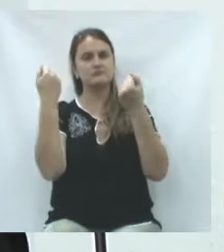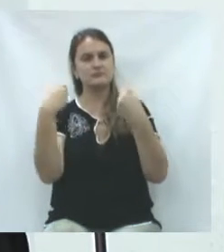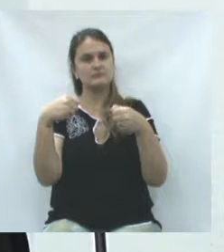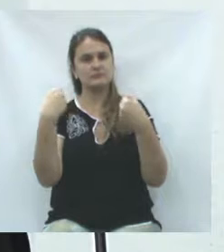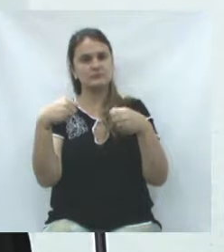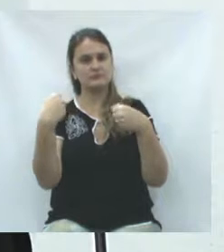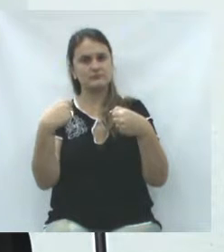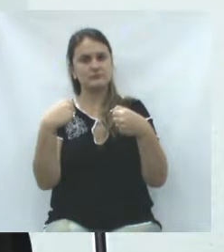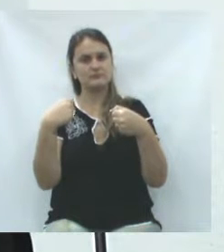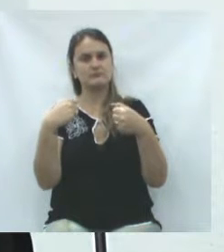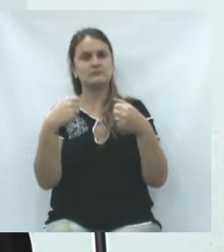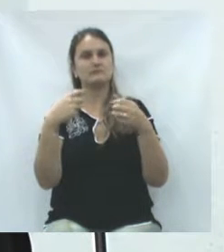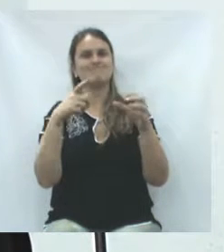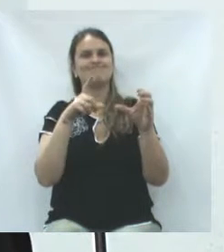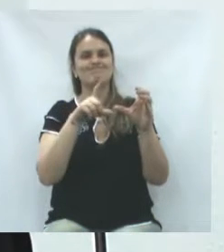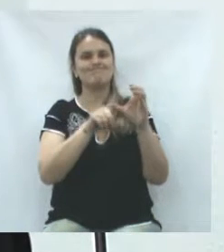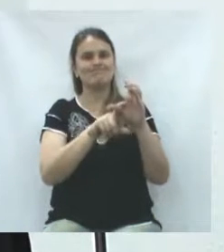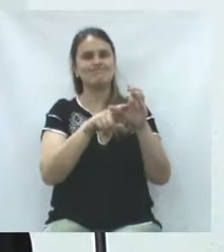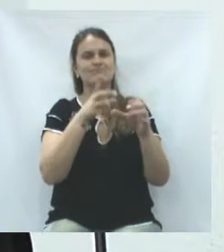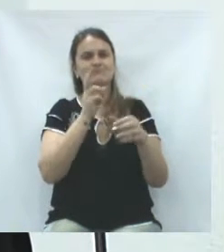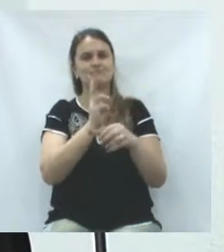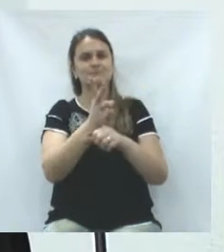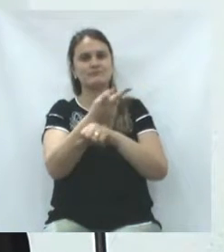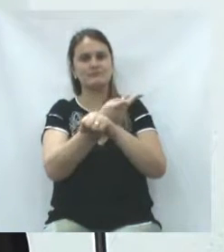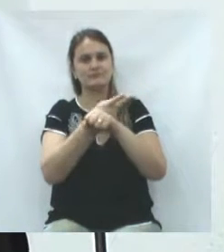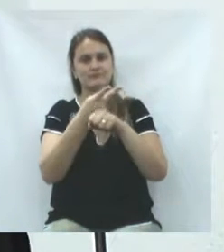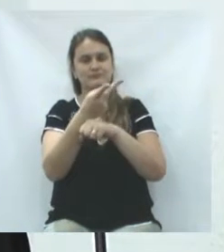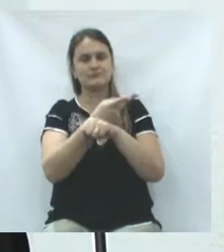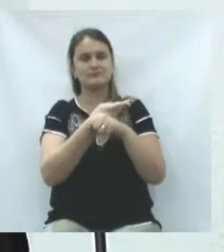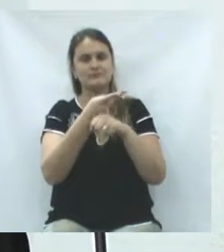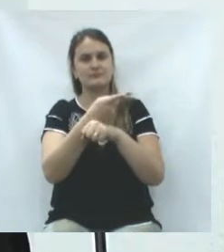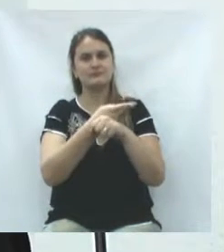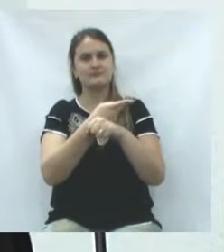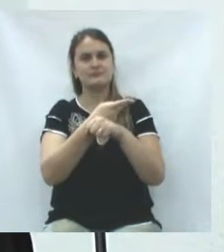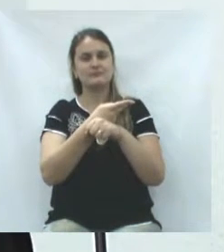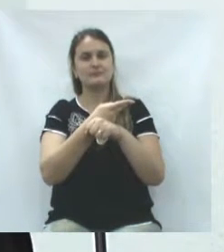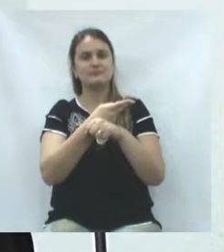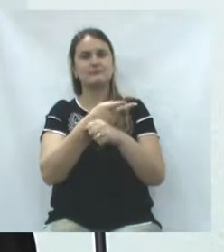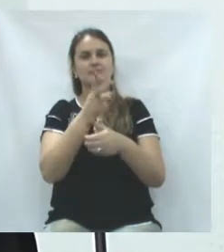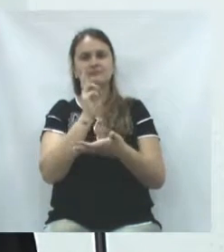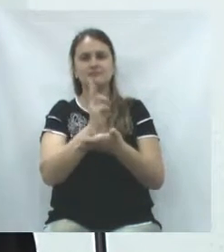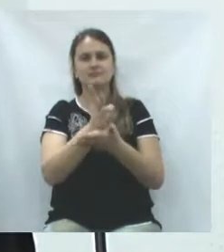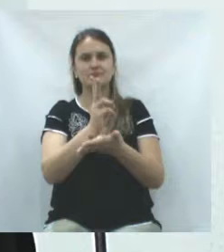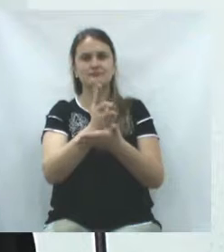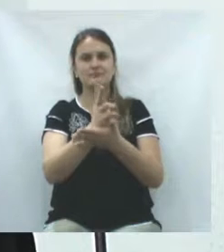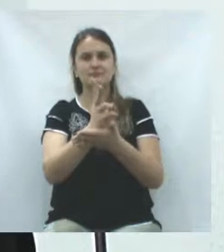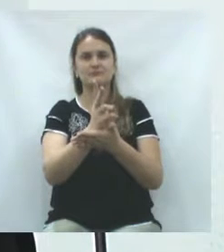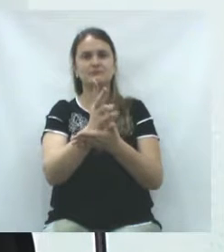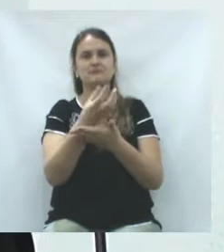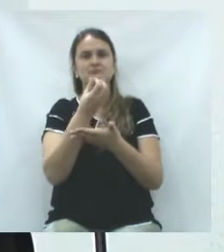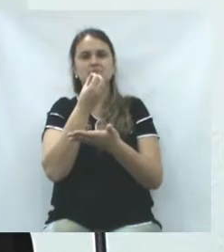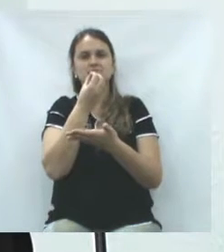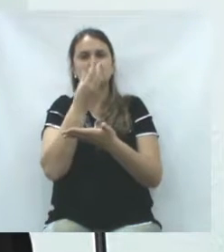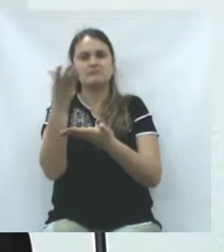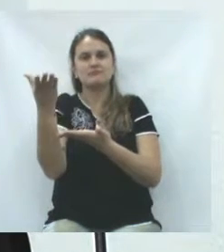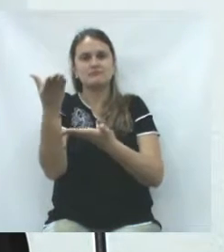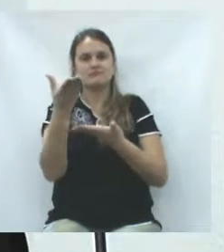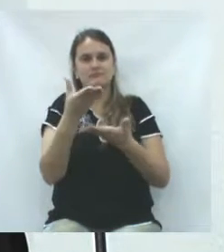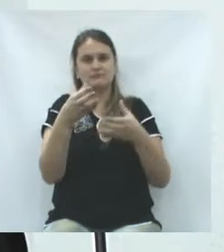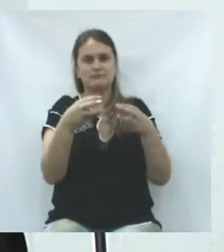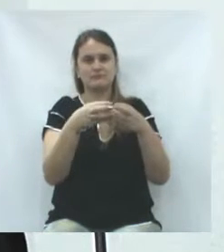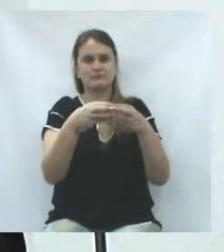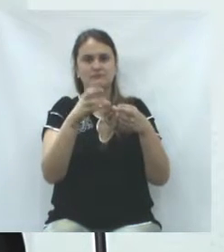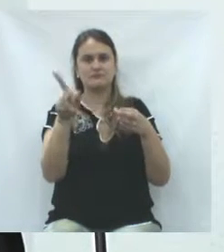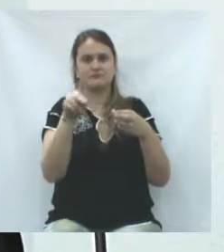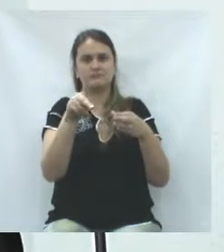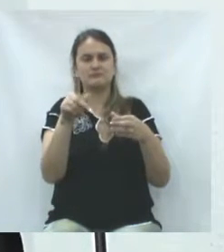precisam, dependem e procuram, sempre são e serão muito bem recebidos por